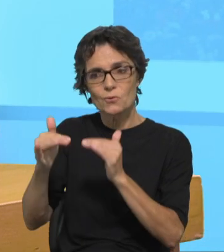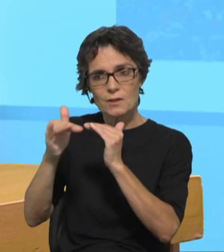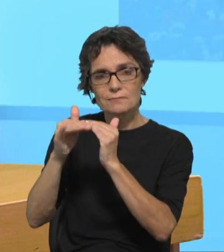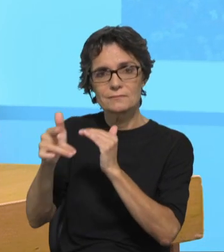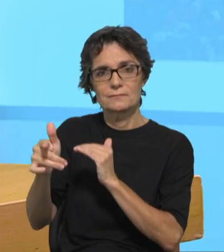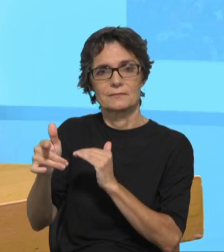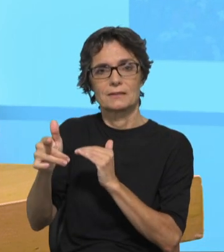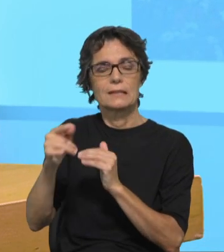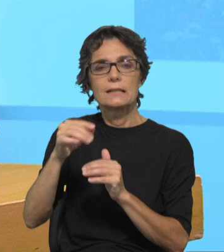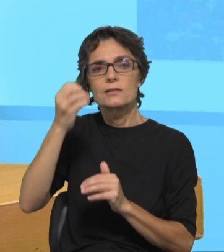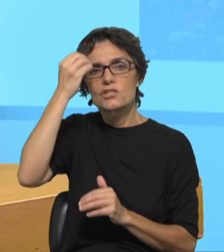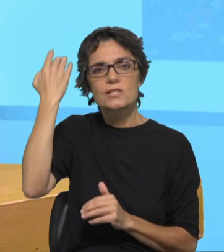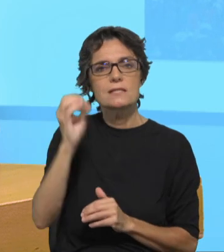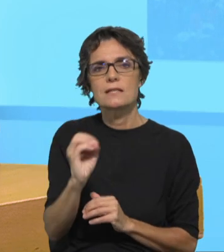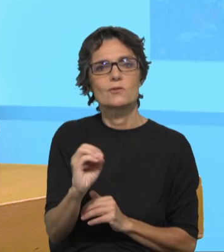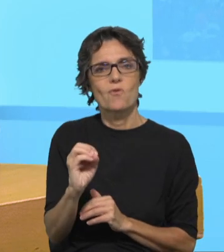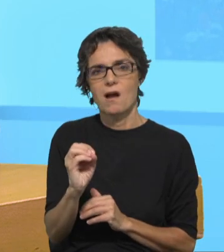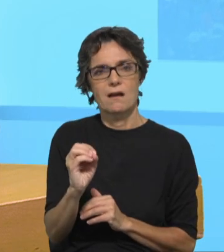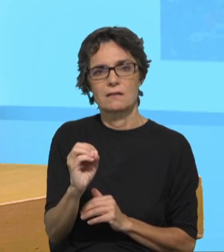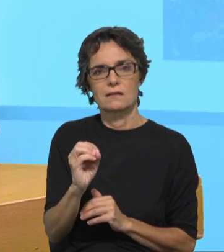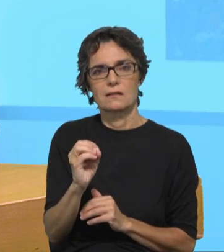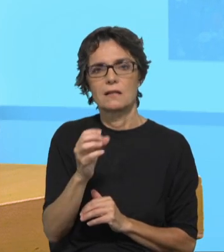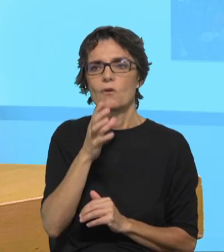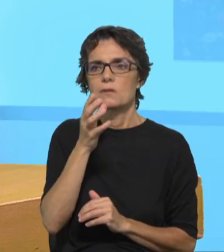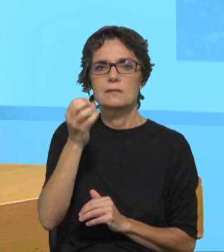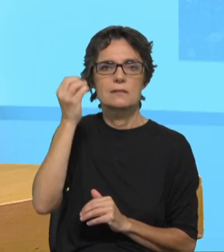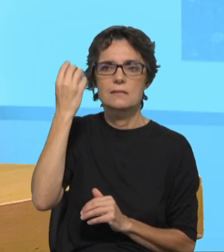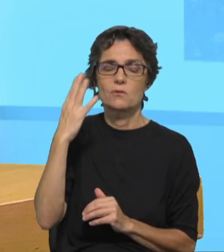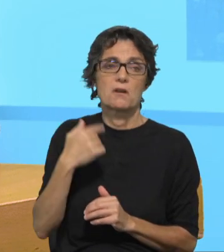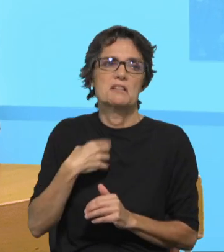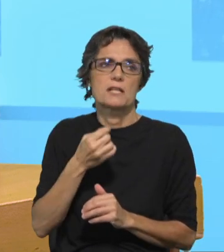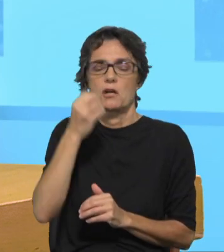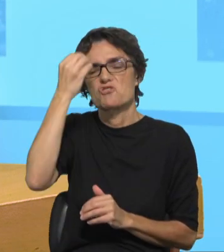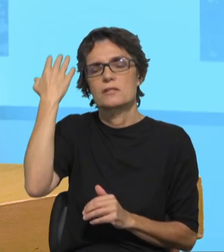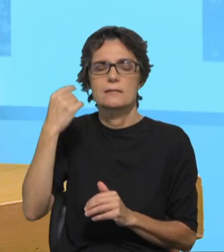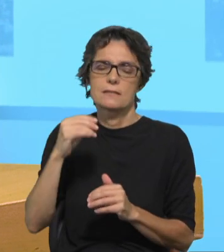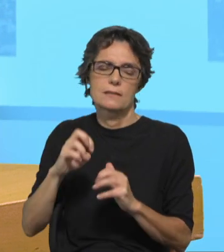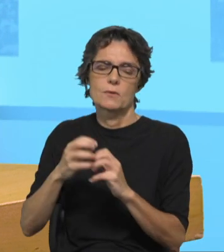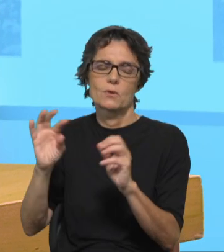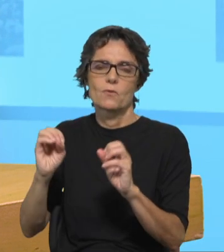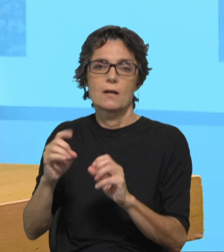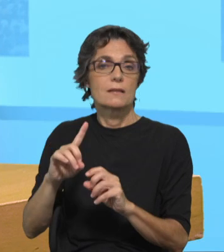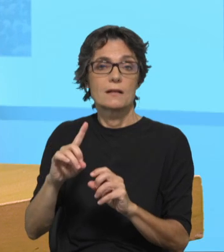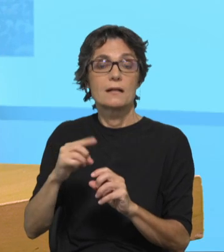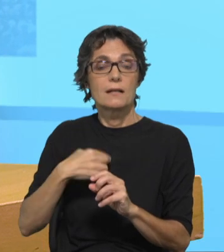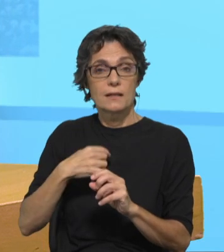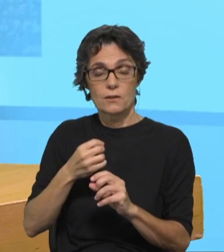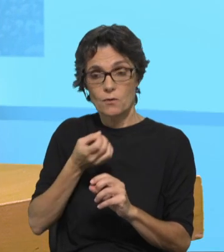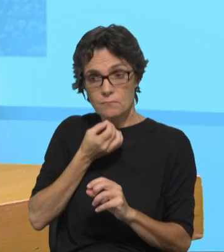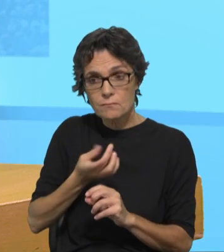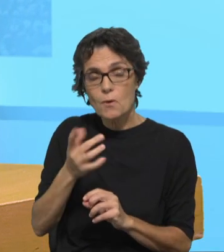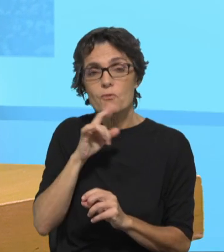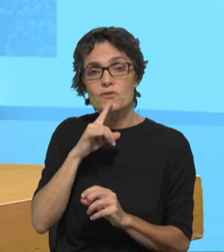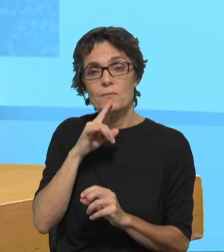esquecer, nada tem a ver com dizer eu consegui ultrapassar isso, não. Eu ofereço uma chance de amor